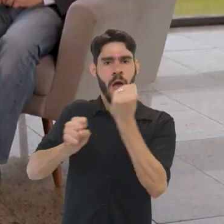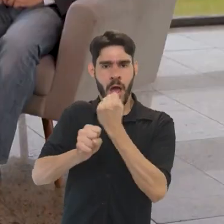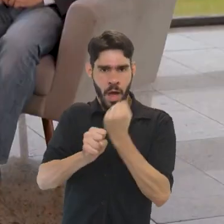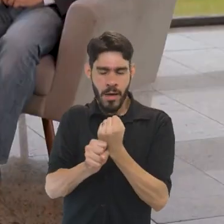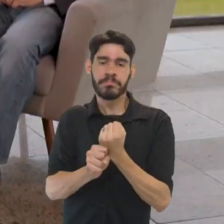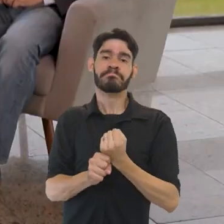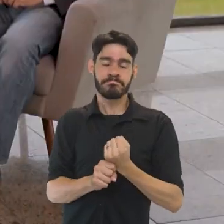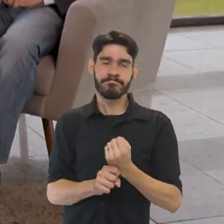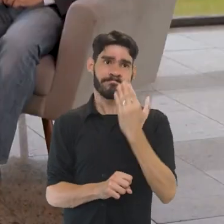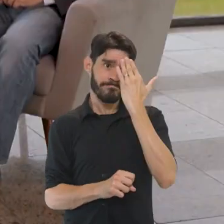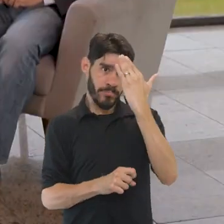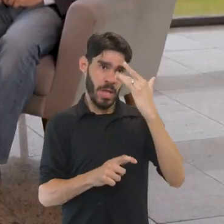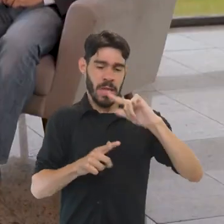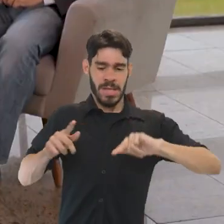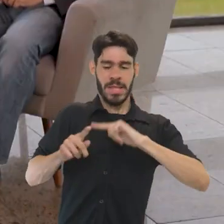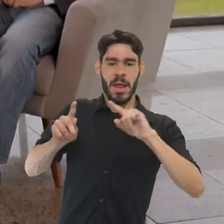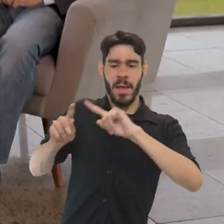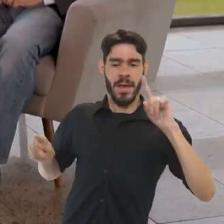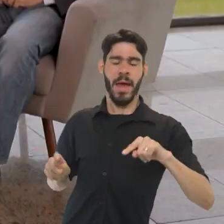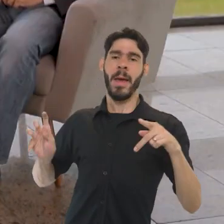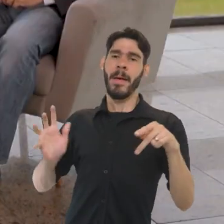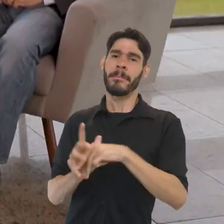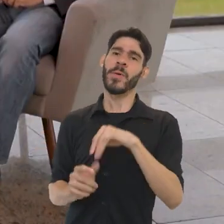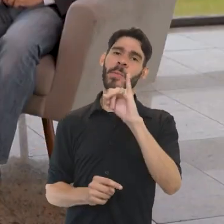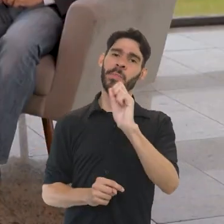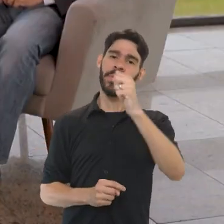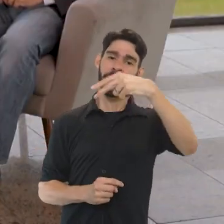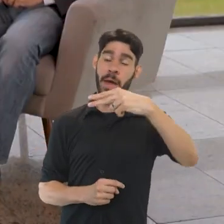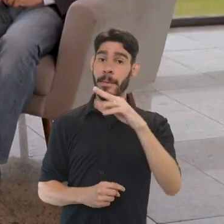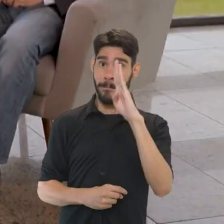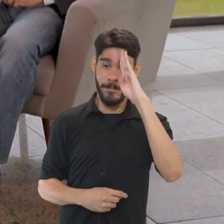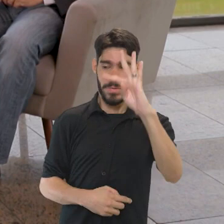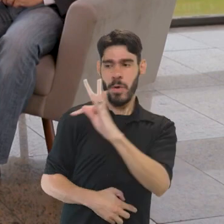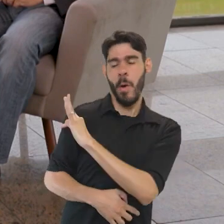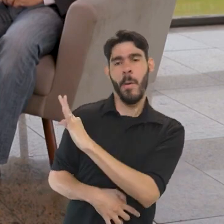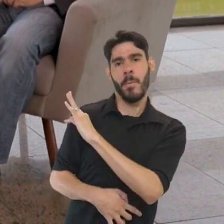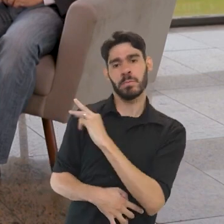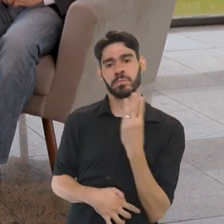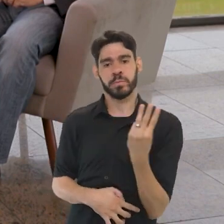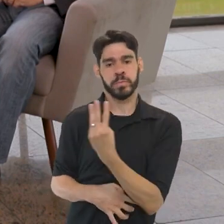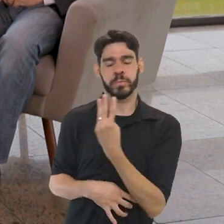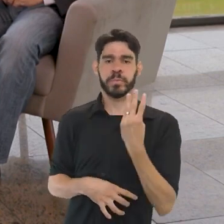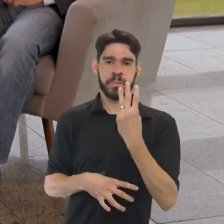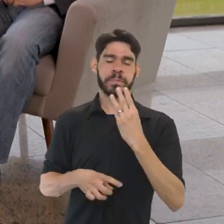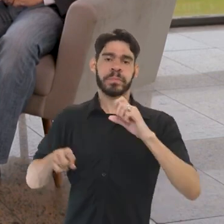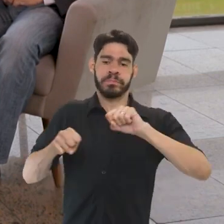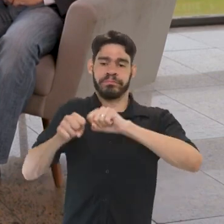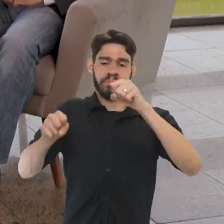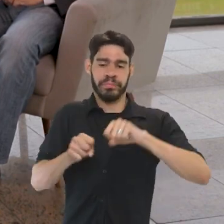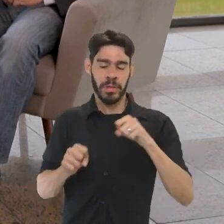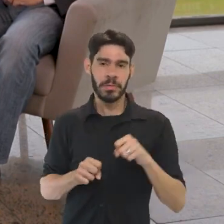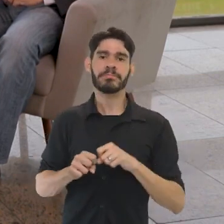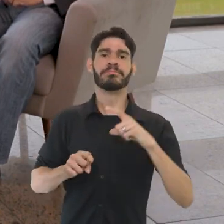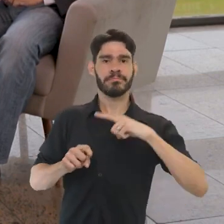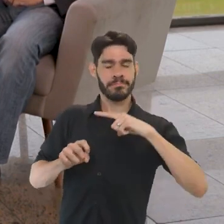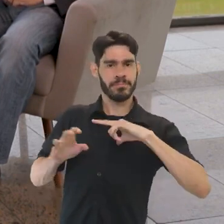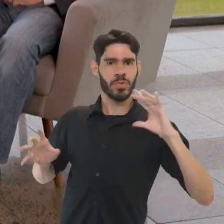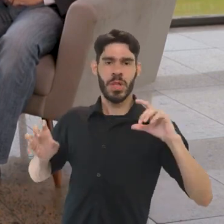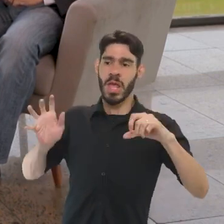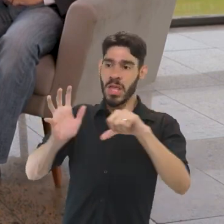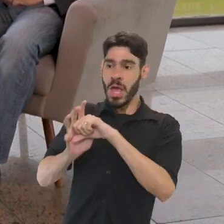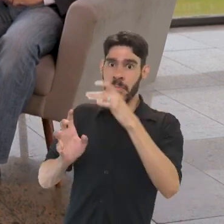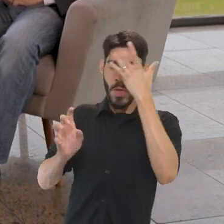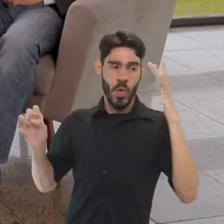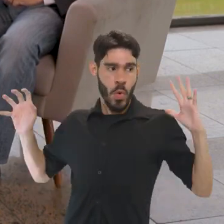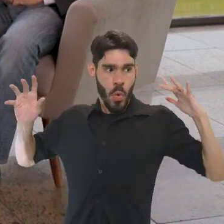e restaurado. Graças ao trabalho dos servidores do IPHAN, principalmente dos técnicos dessas três casas que foram danificadas, atacadas